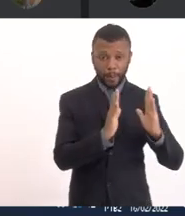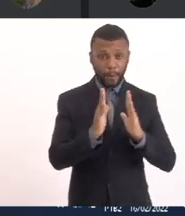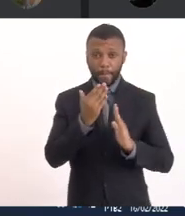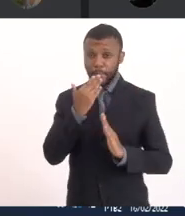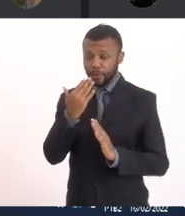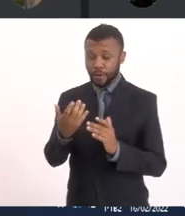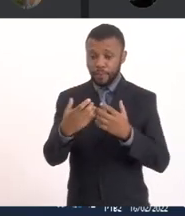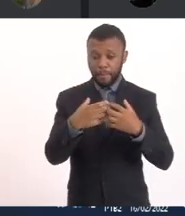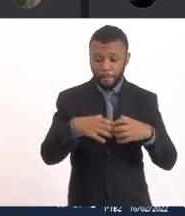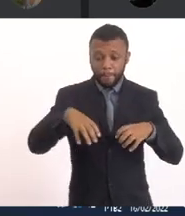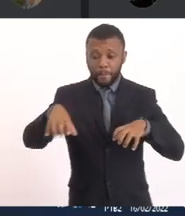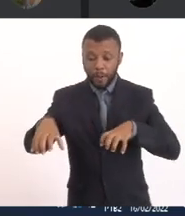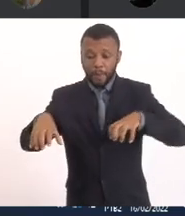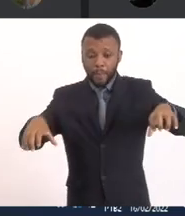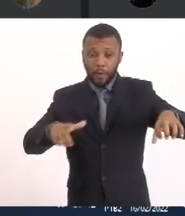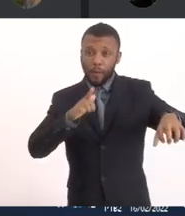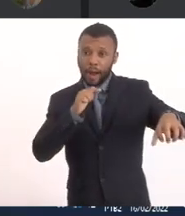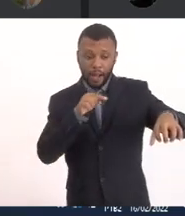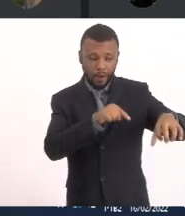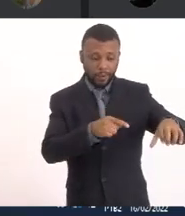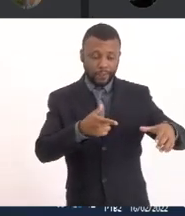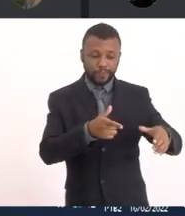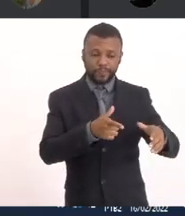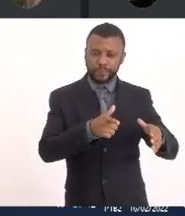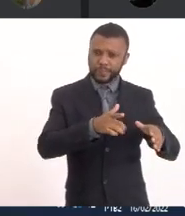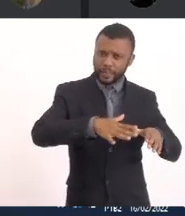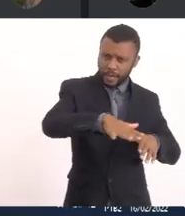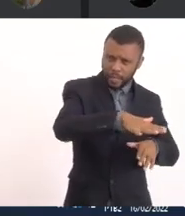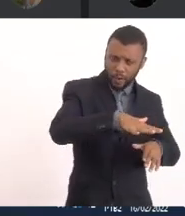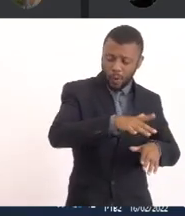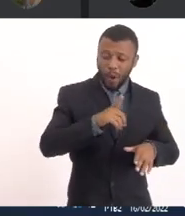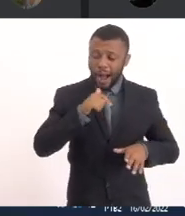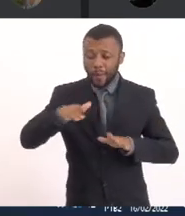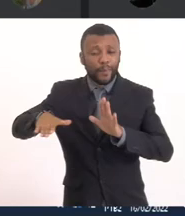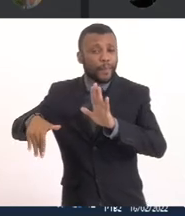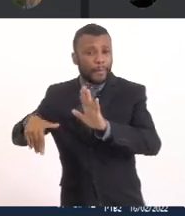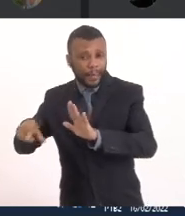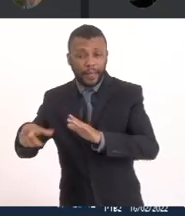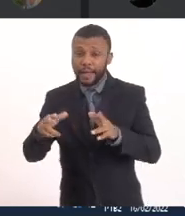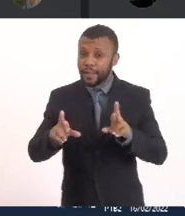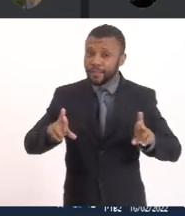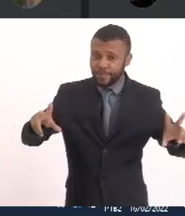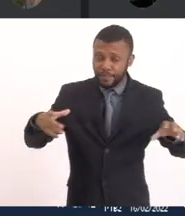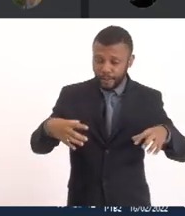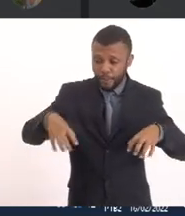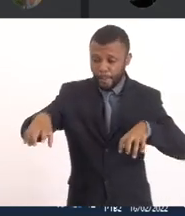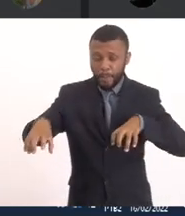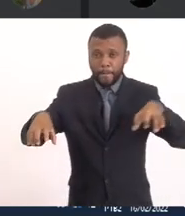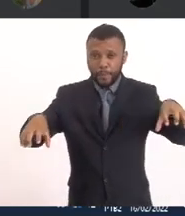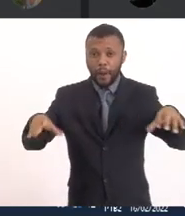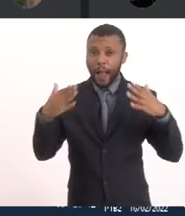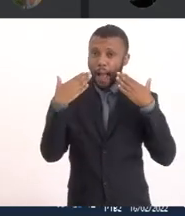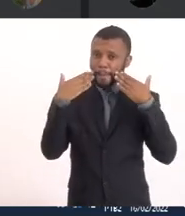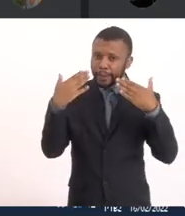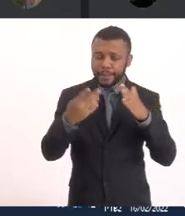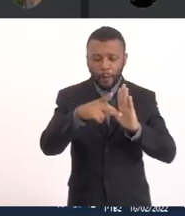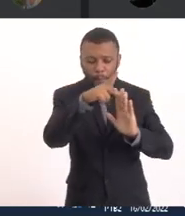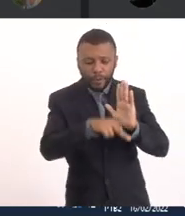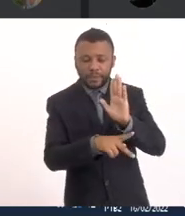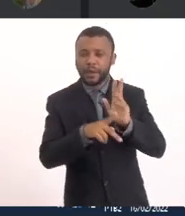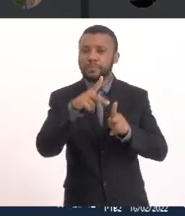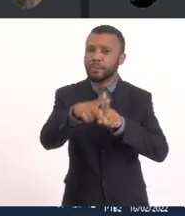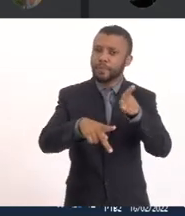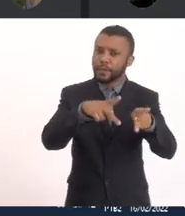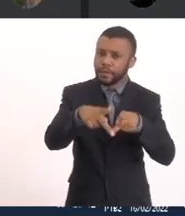absoluta A Genesa Junto com a água De Turnaíba Apresentarem um programa Para a população De metas De curto, médio e longo